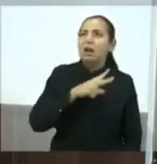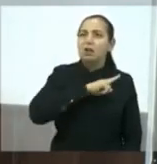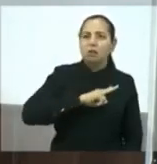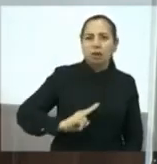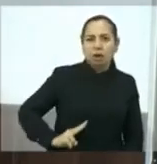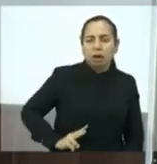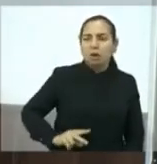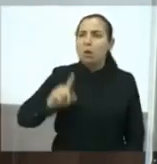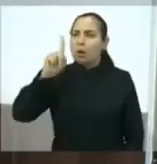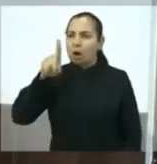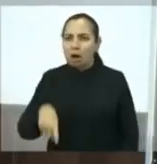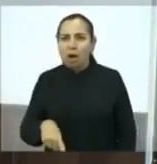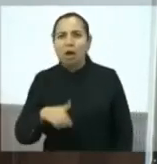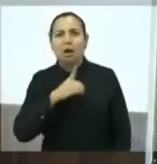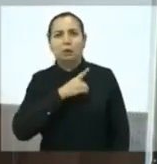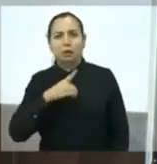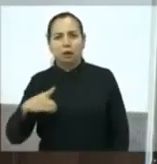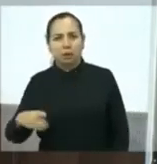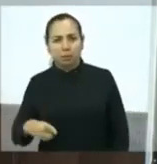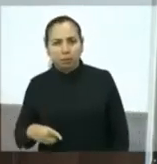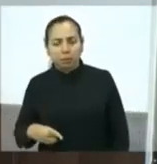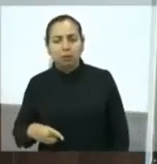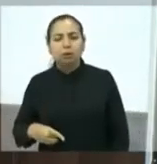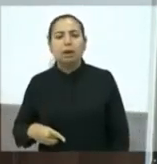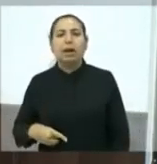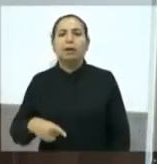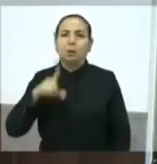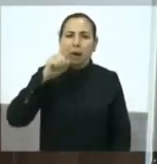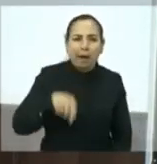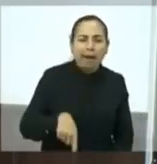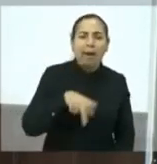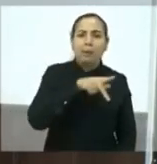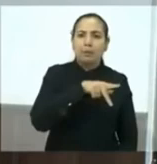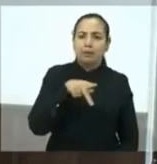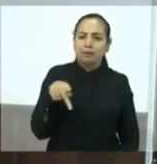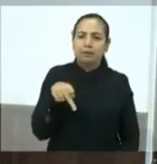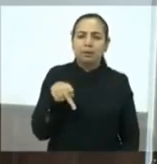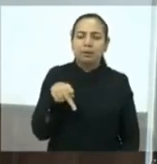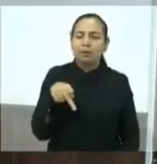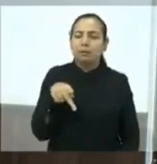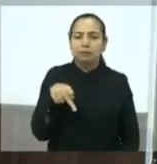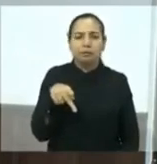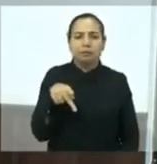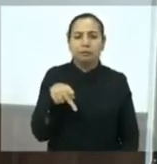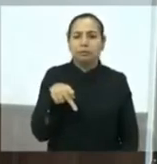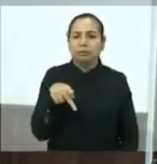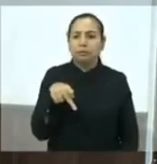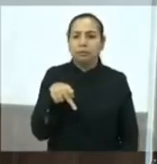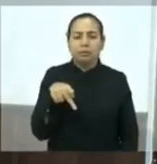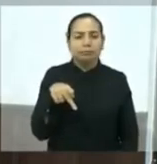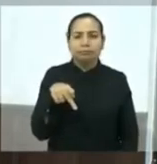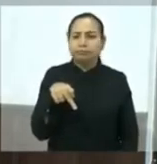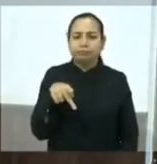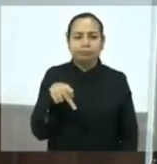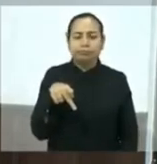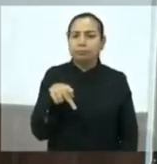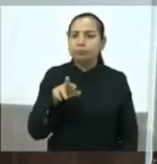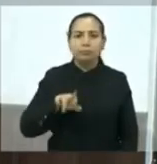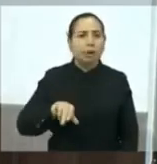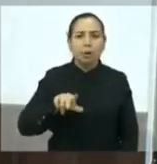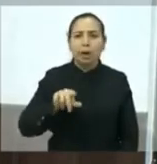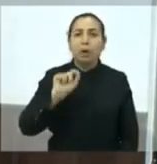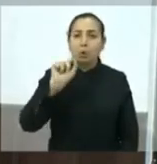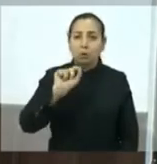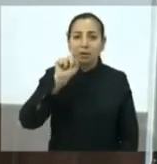deputados, não é nem mesmo os presidentes que já tivemos a honra de elegir. O que, de